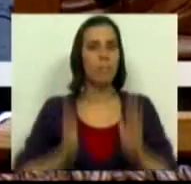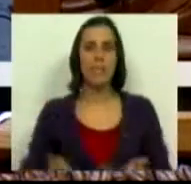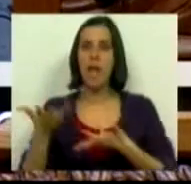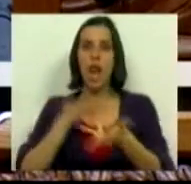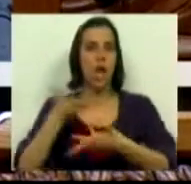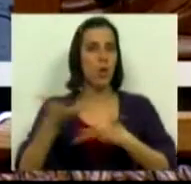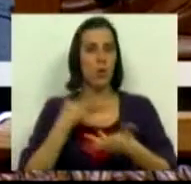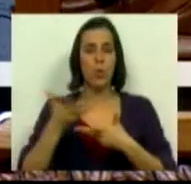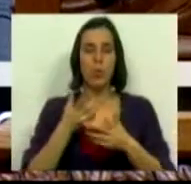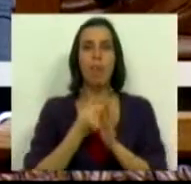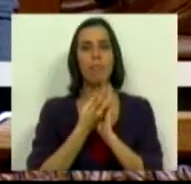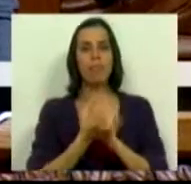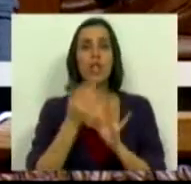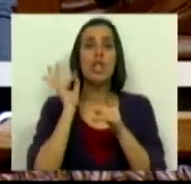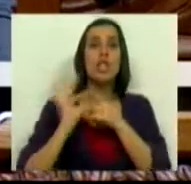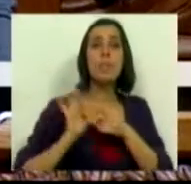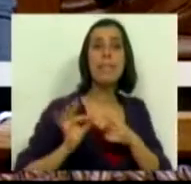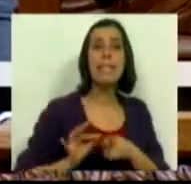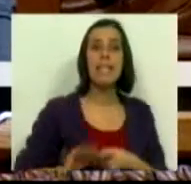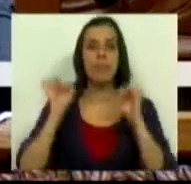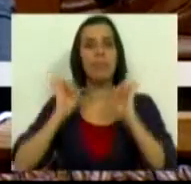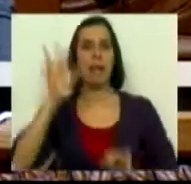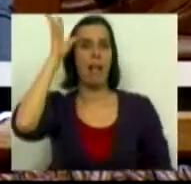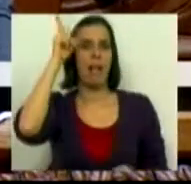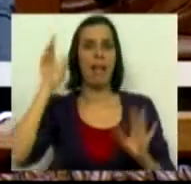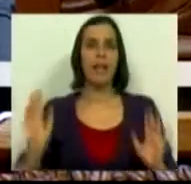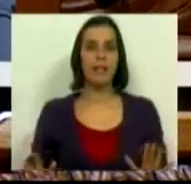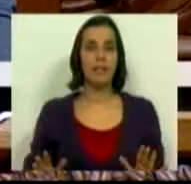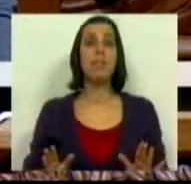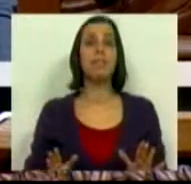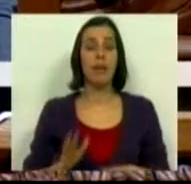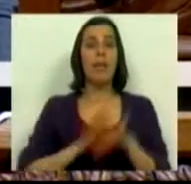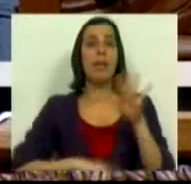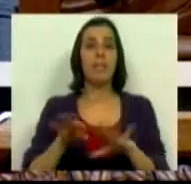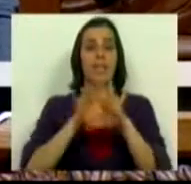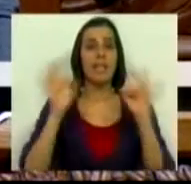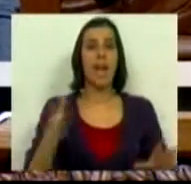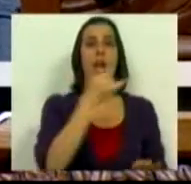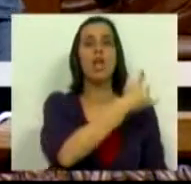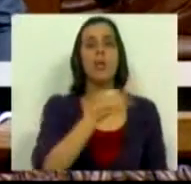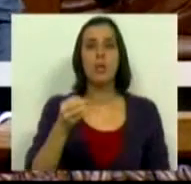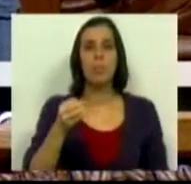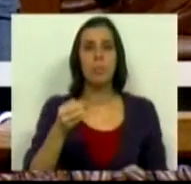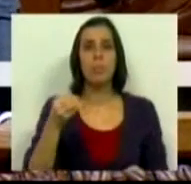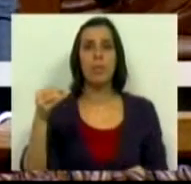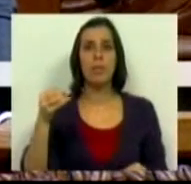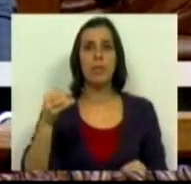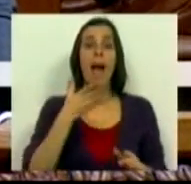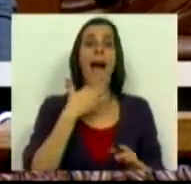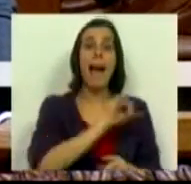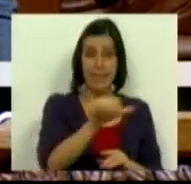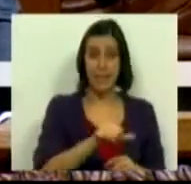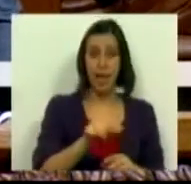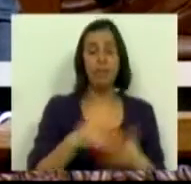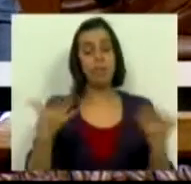negociar um pacote específico para o leite, como o fez em 2000 para o